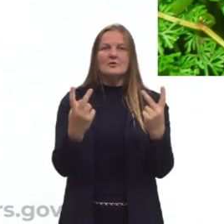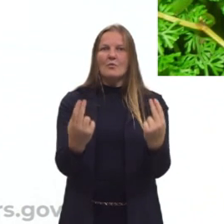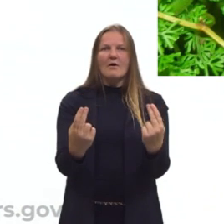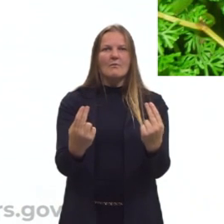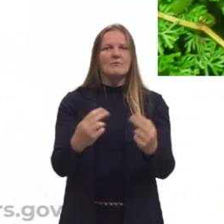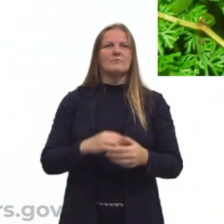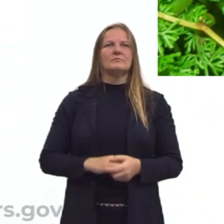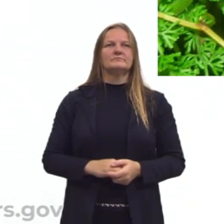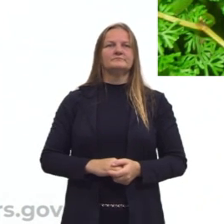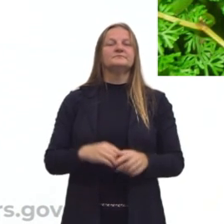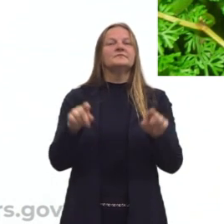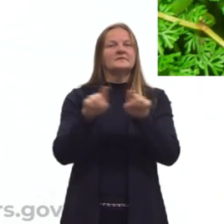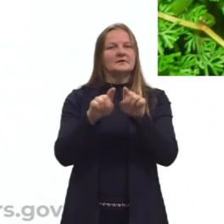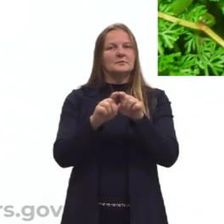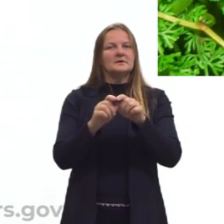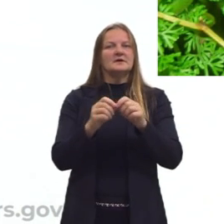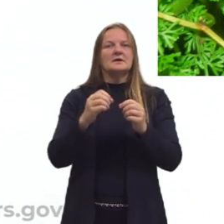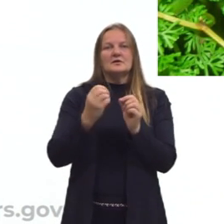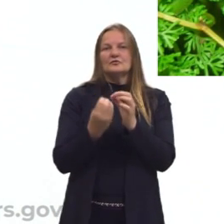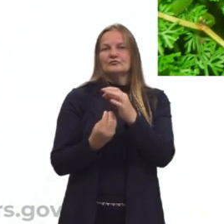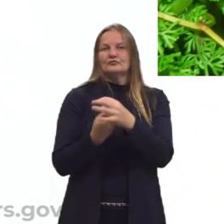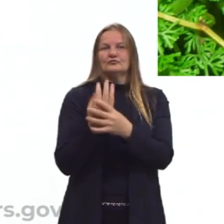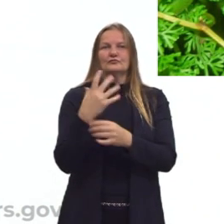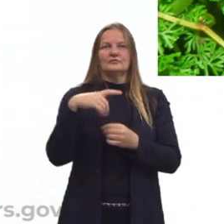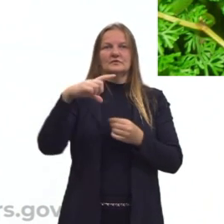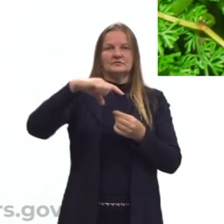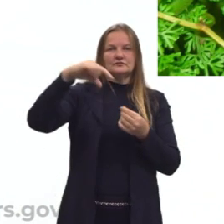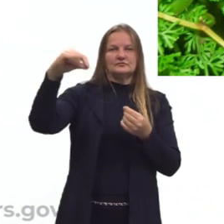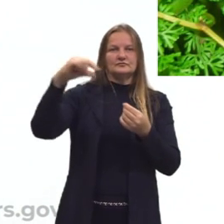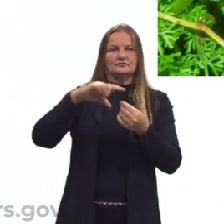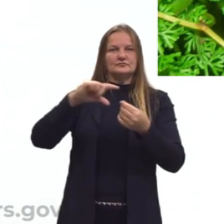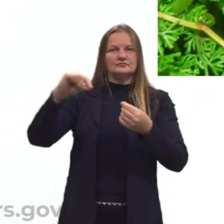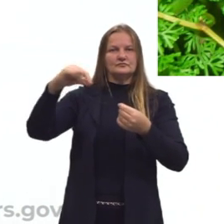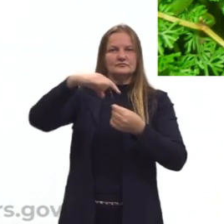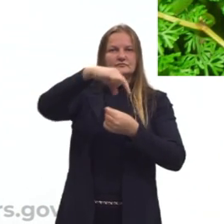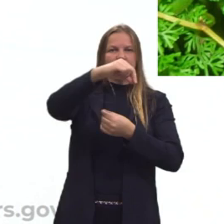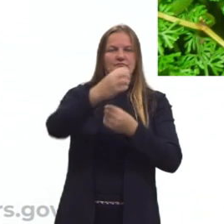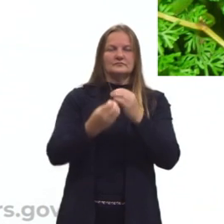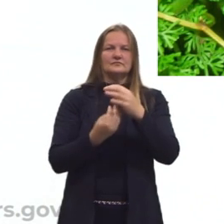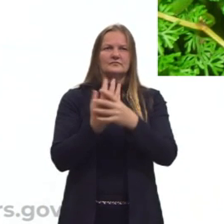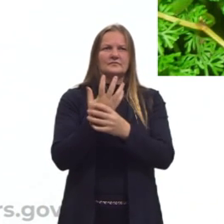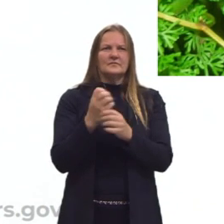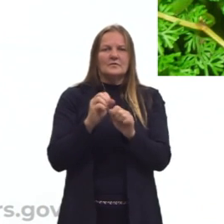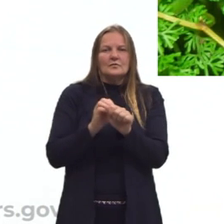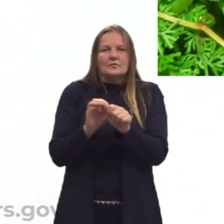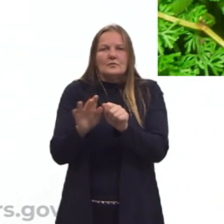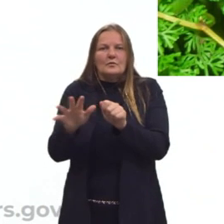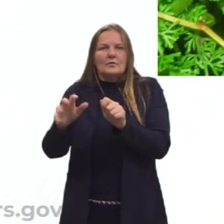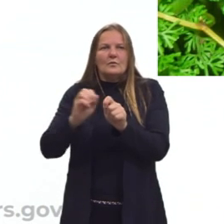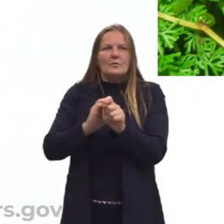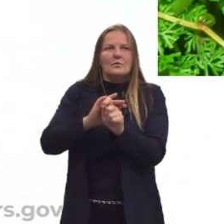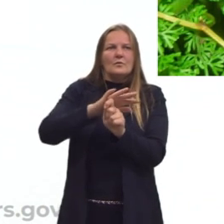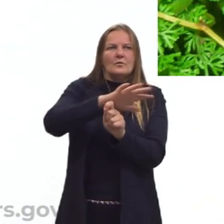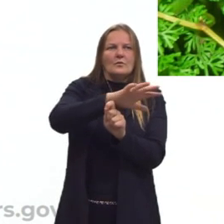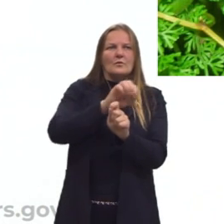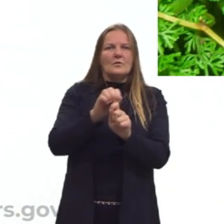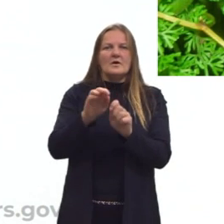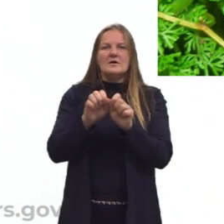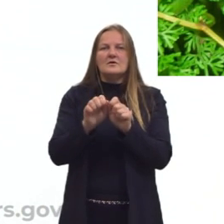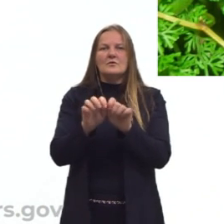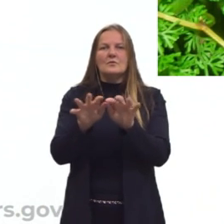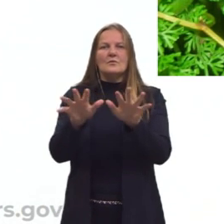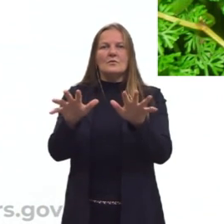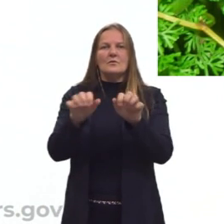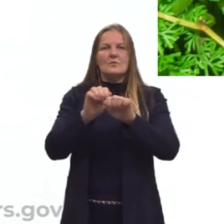Aqui nós temos também plantas suculentas, conforme elas vão se ramificando, elas seguem sempre o mesmo